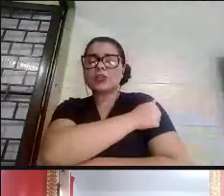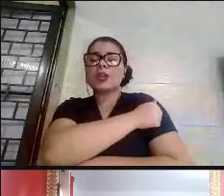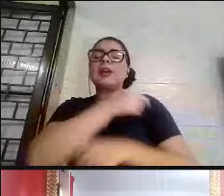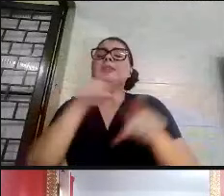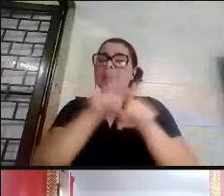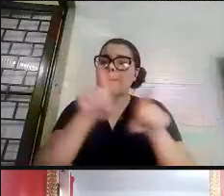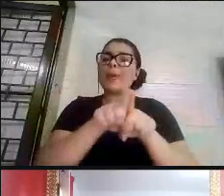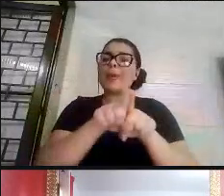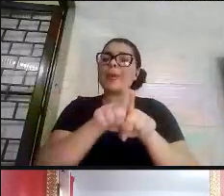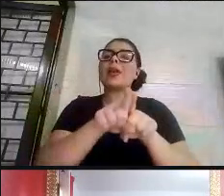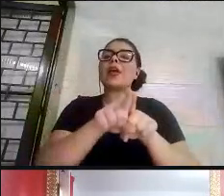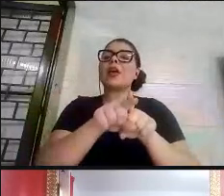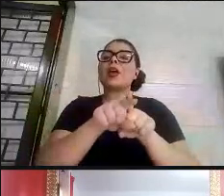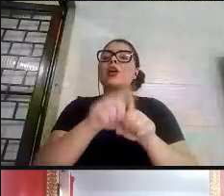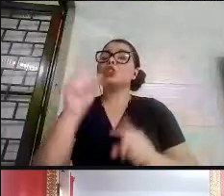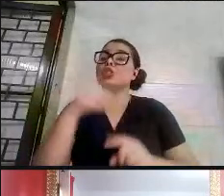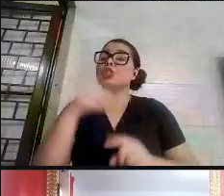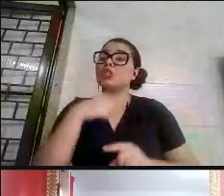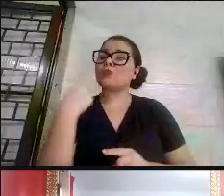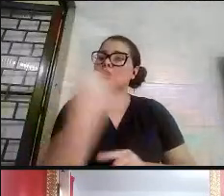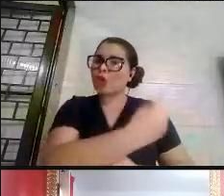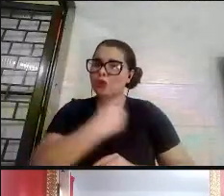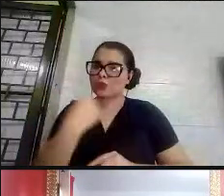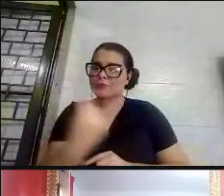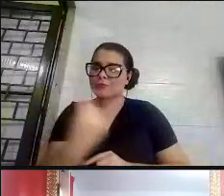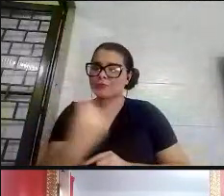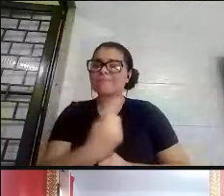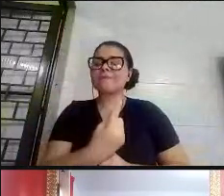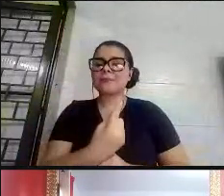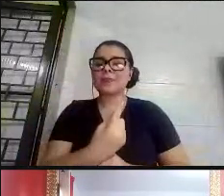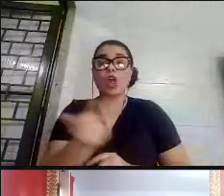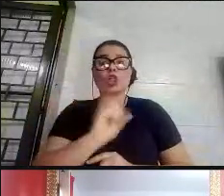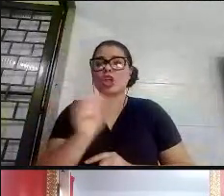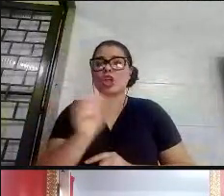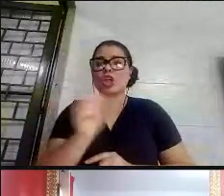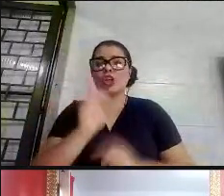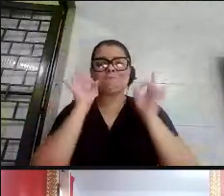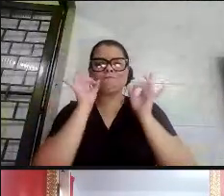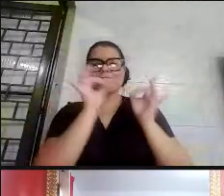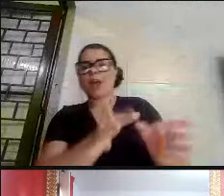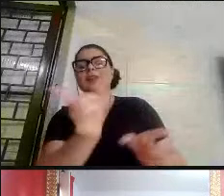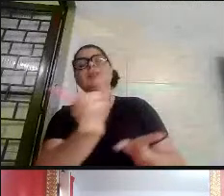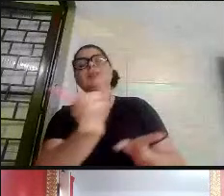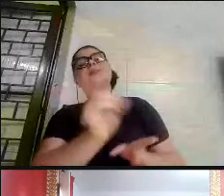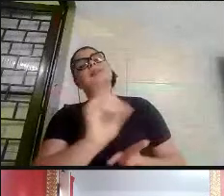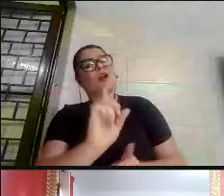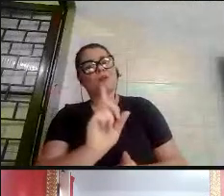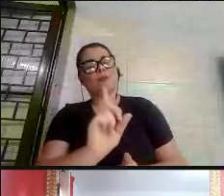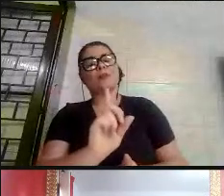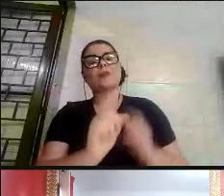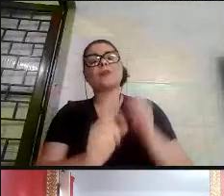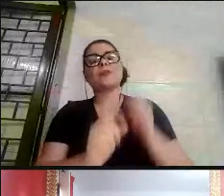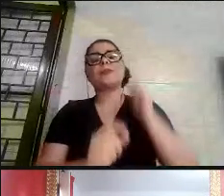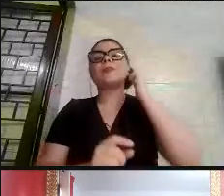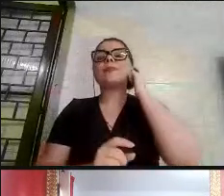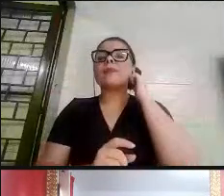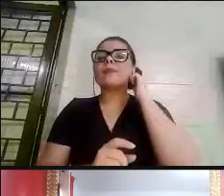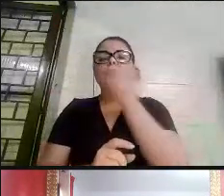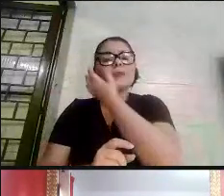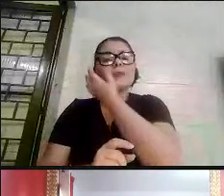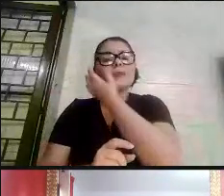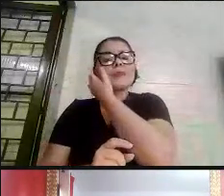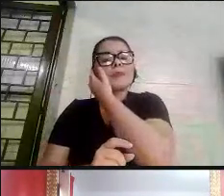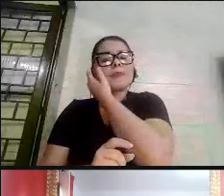e nossos alunos nós não deixamos de lado. Nossos alunos são da